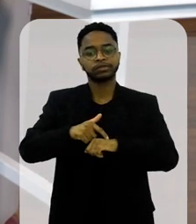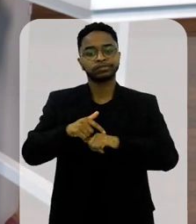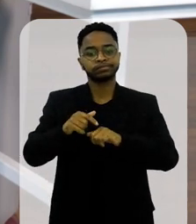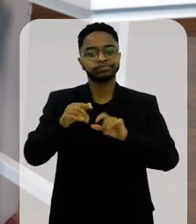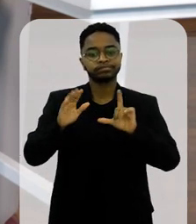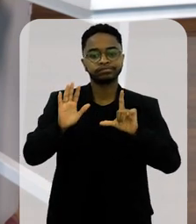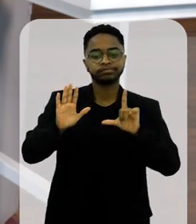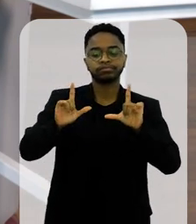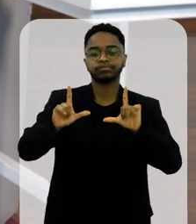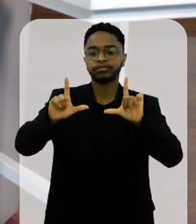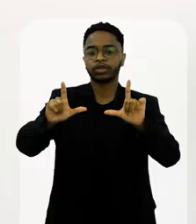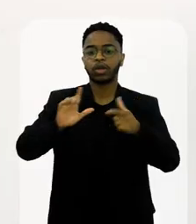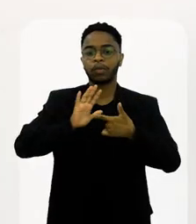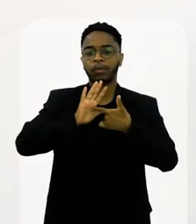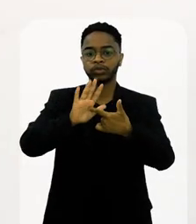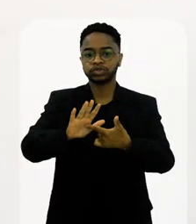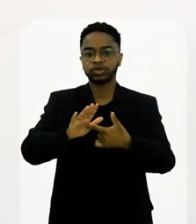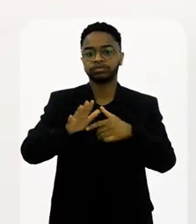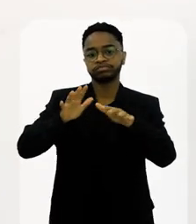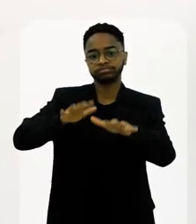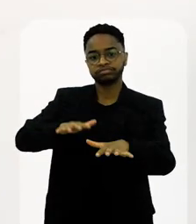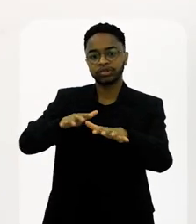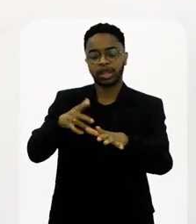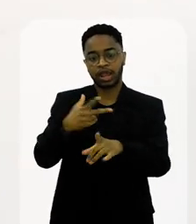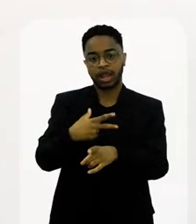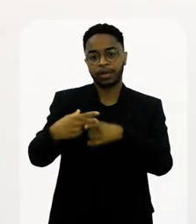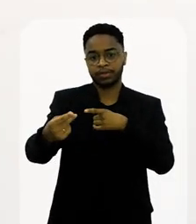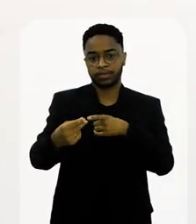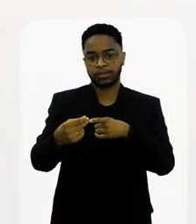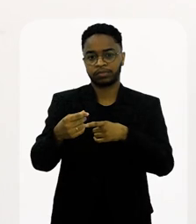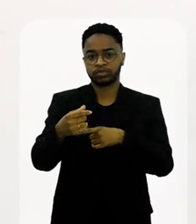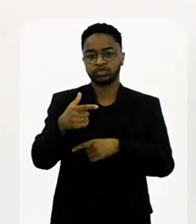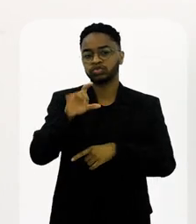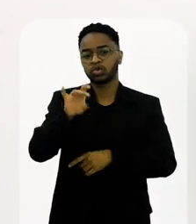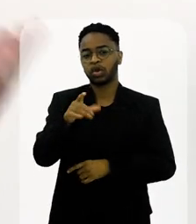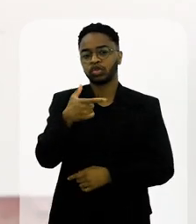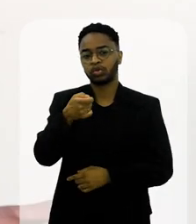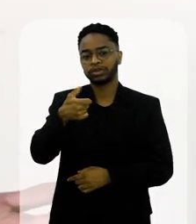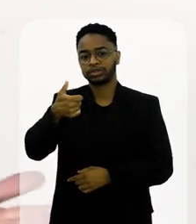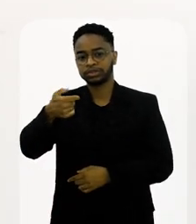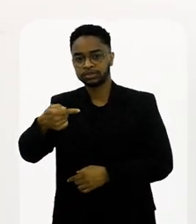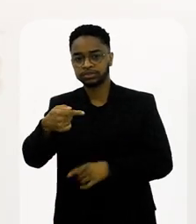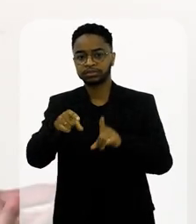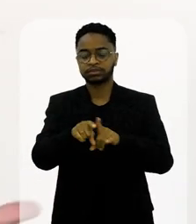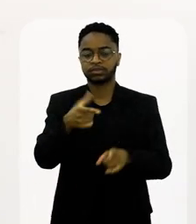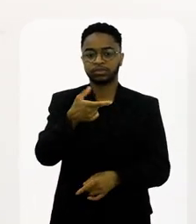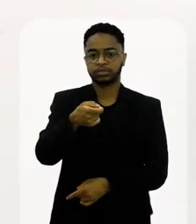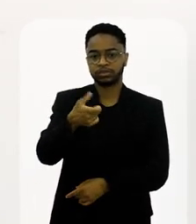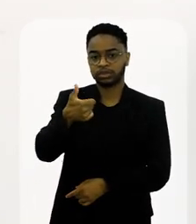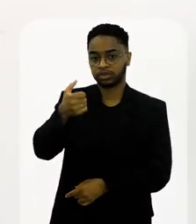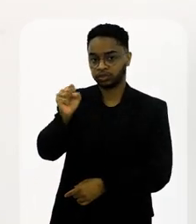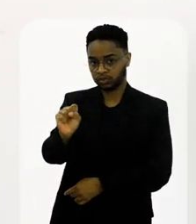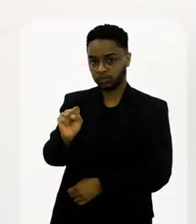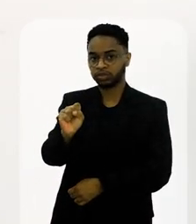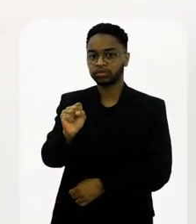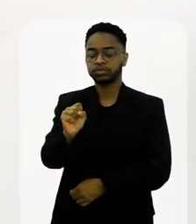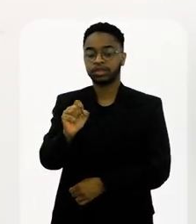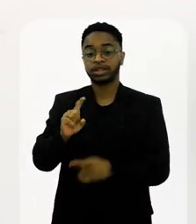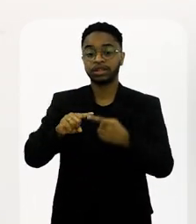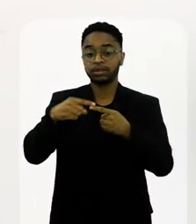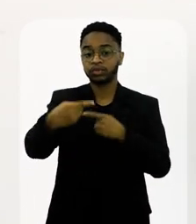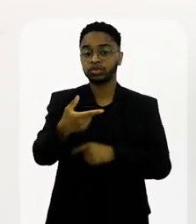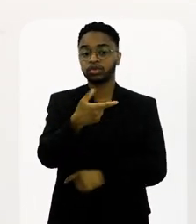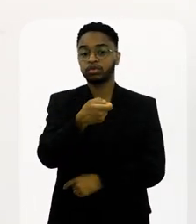Foram poucos anos, eu comento ali 2017 e 2018. Então, meu primeiro ano fazendo TV. Meus primeiros anos fazendo TV.